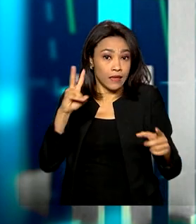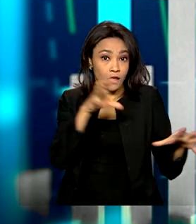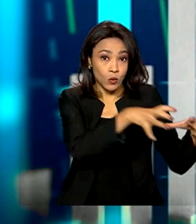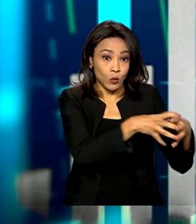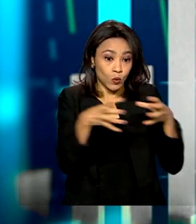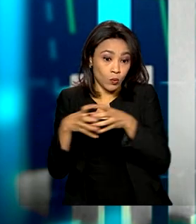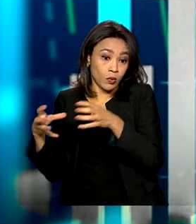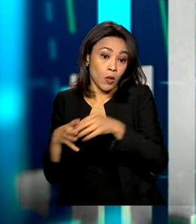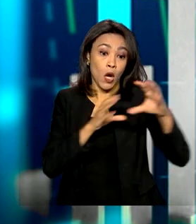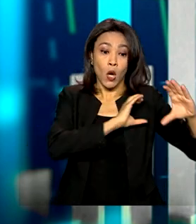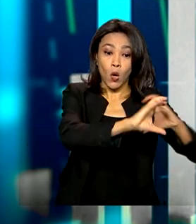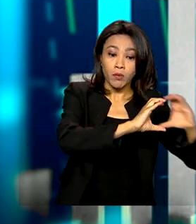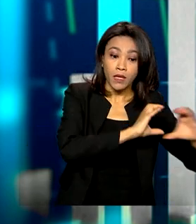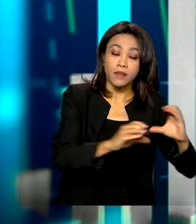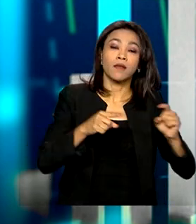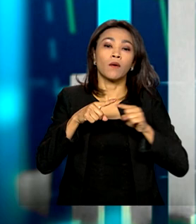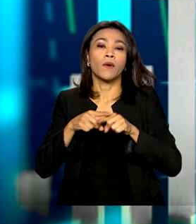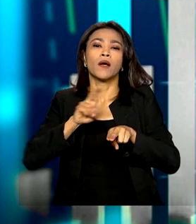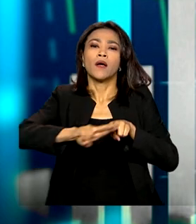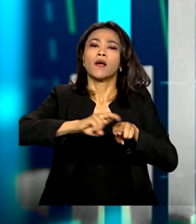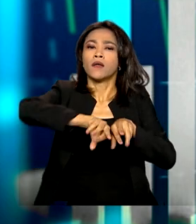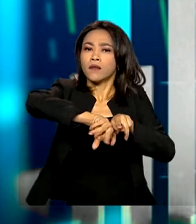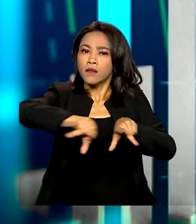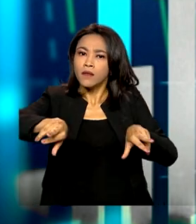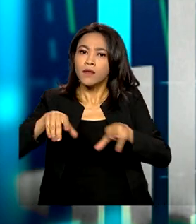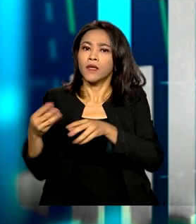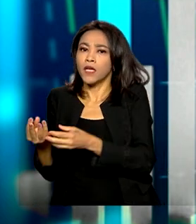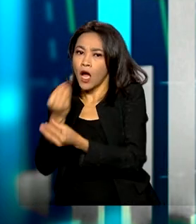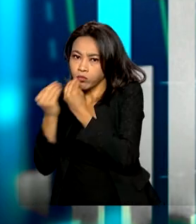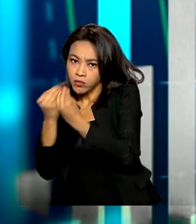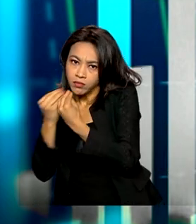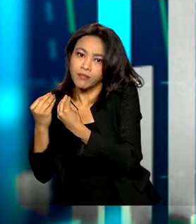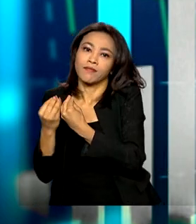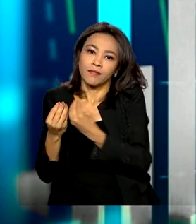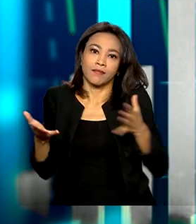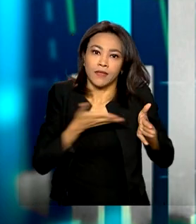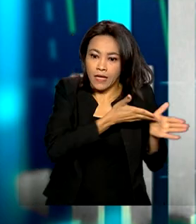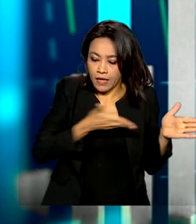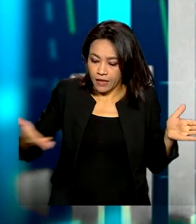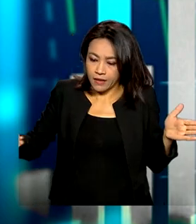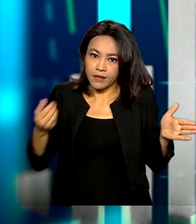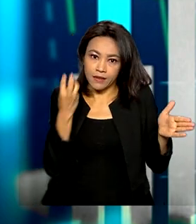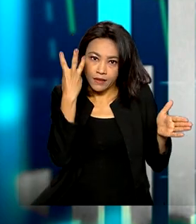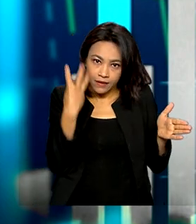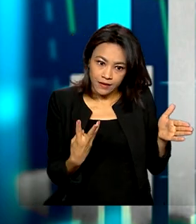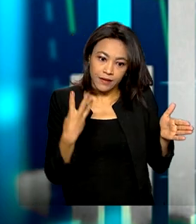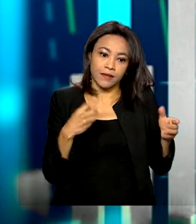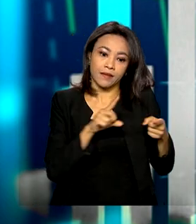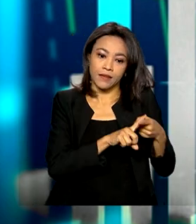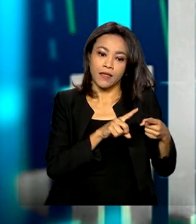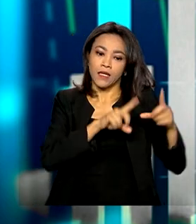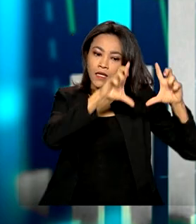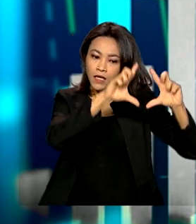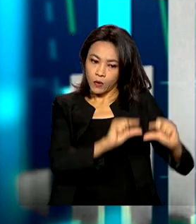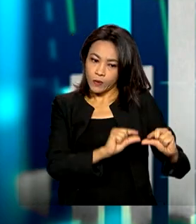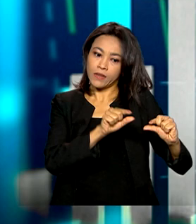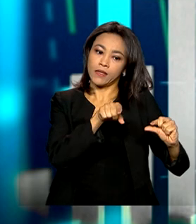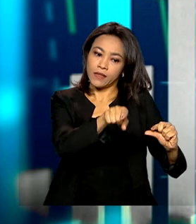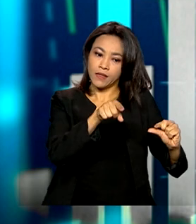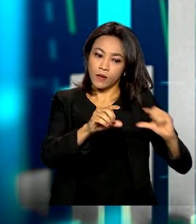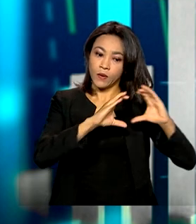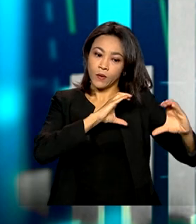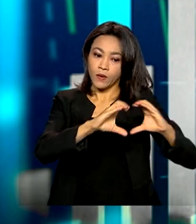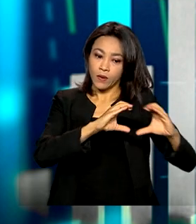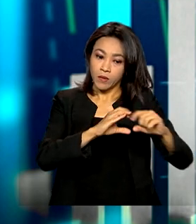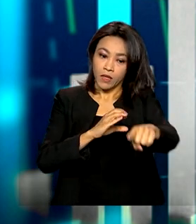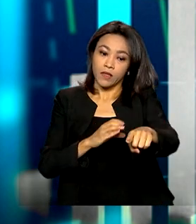Comunicação, transportes e alimentação. Com destaque para comunicações. Especialmente a queda no preço, que aconteceu na área de